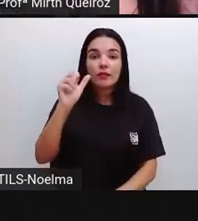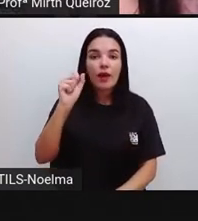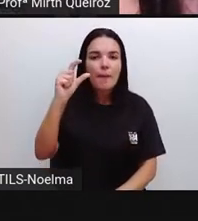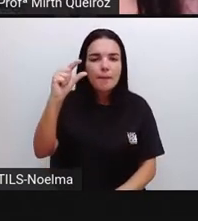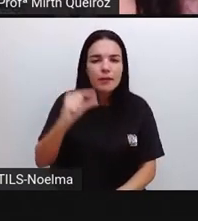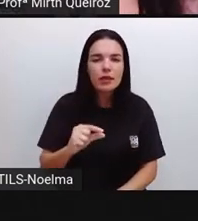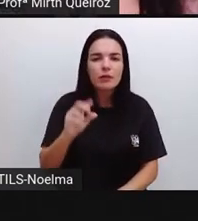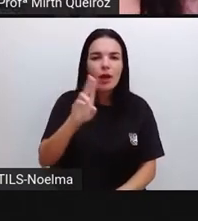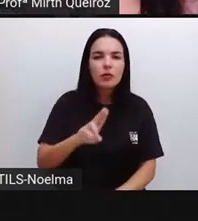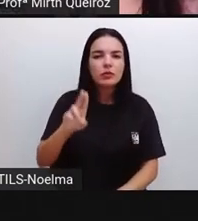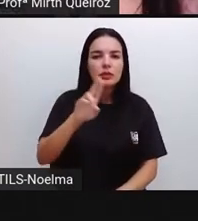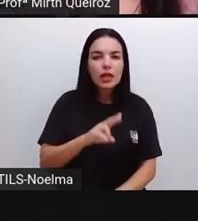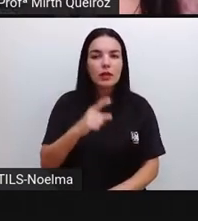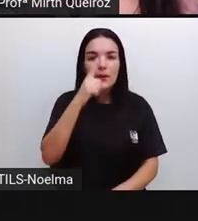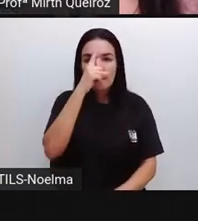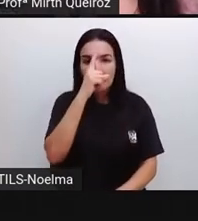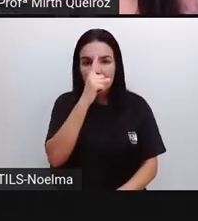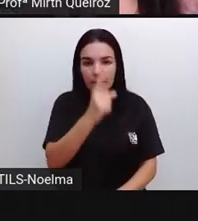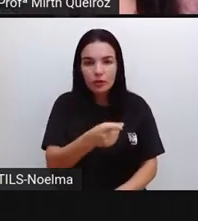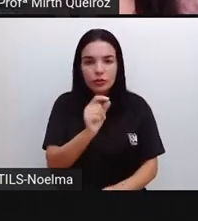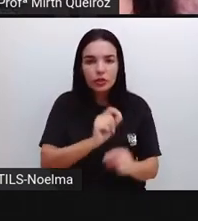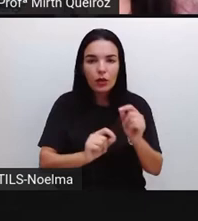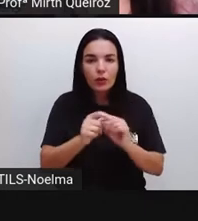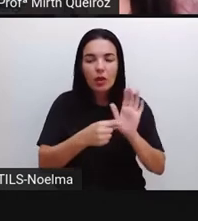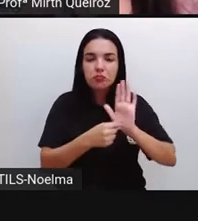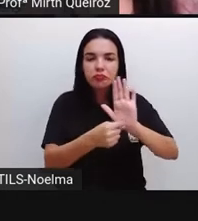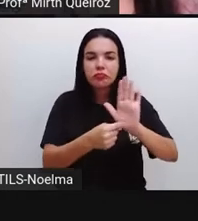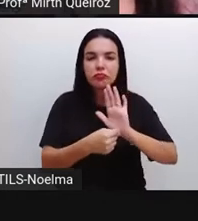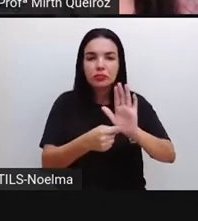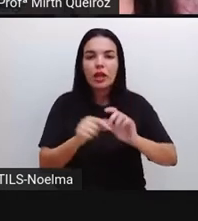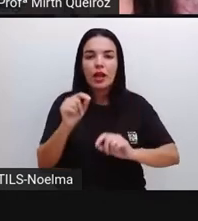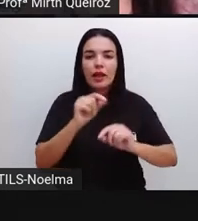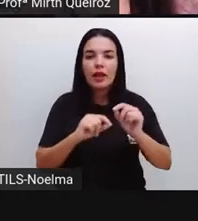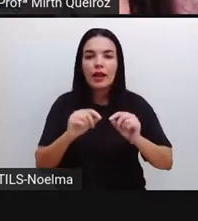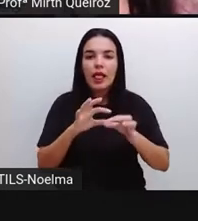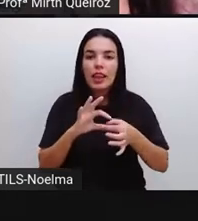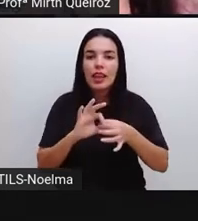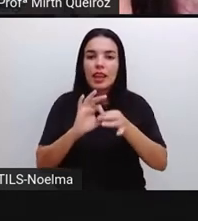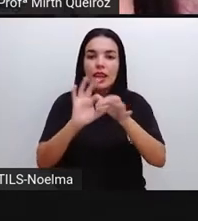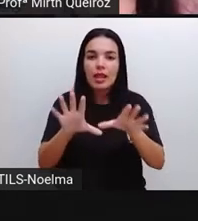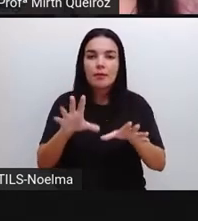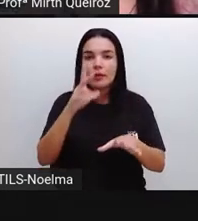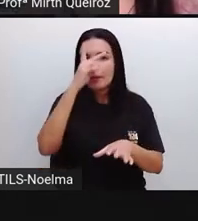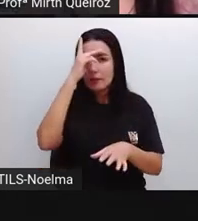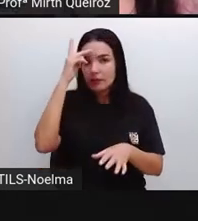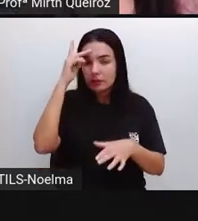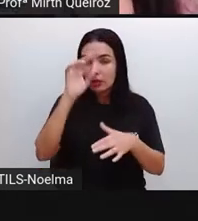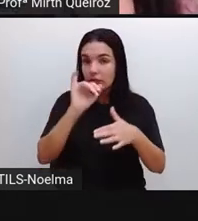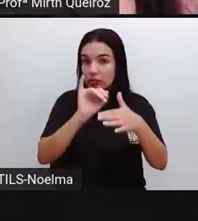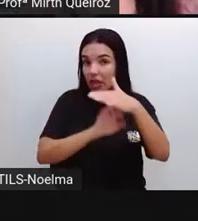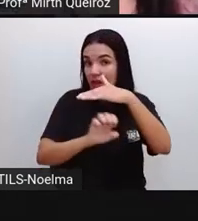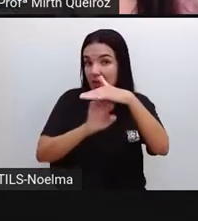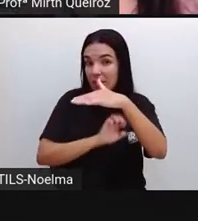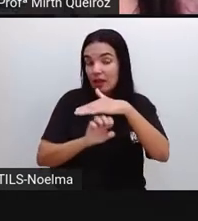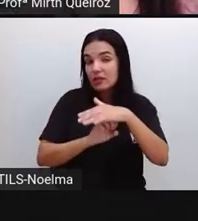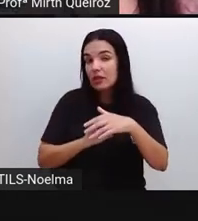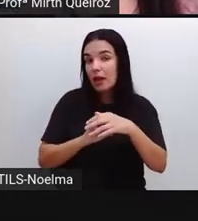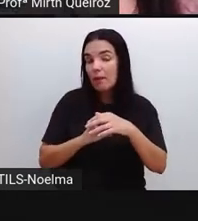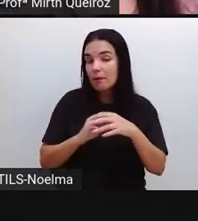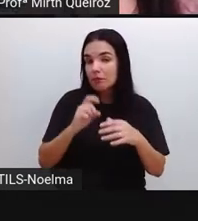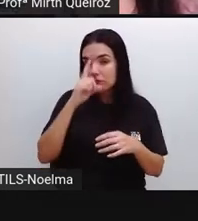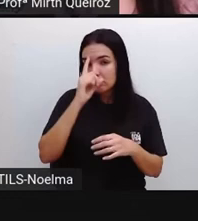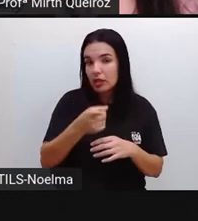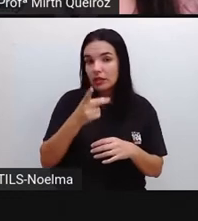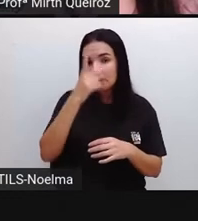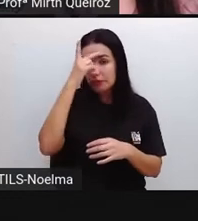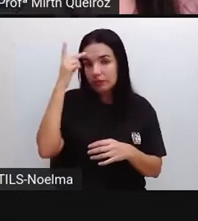estabelecer um consumo que viabilize a disponibilização de água para um cliente. Em muitas das companhias, como a gente viu ali